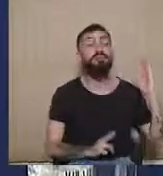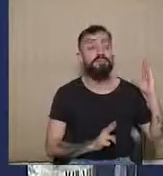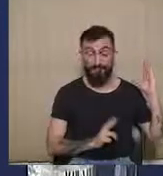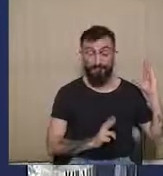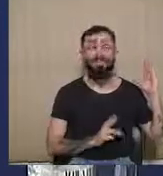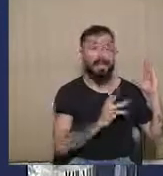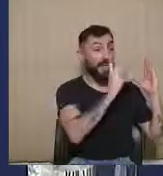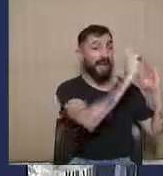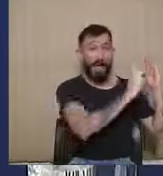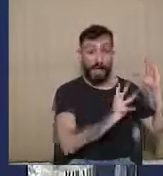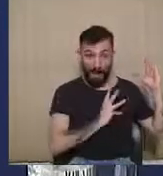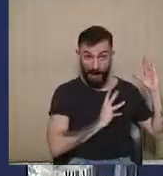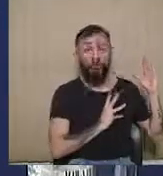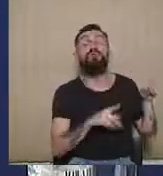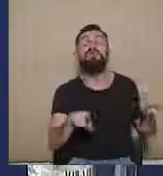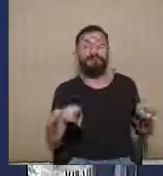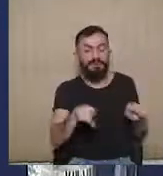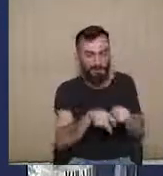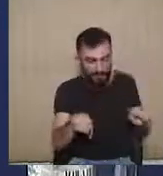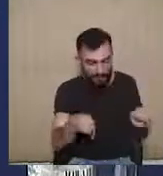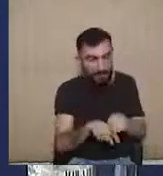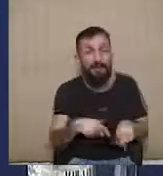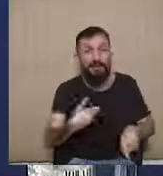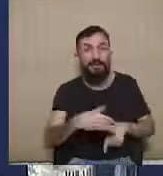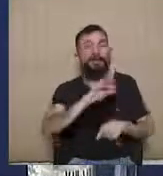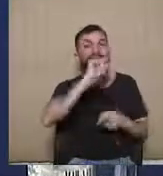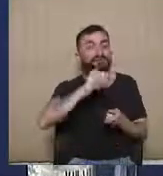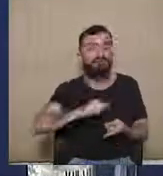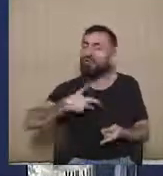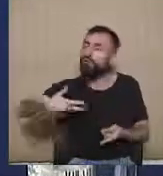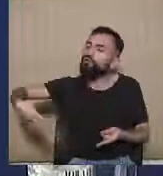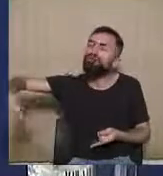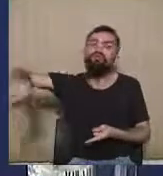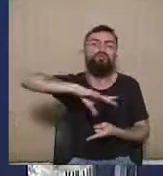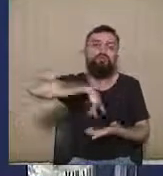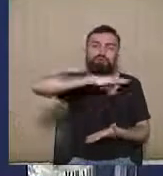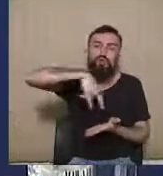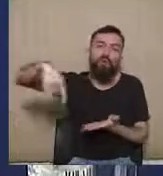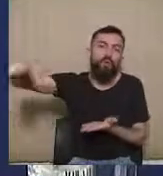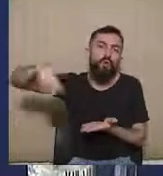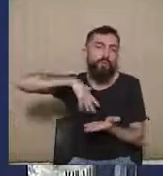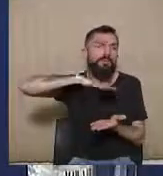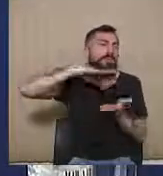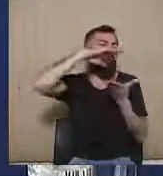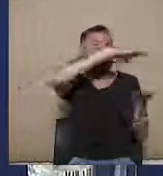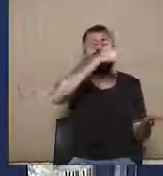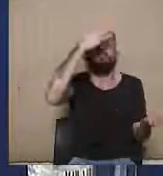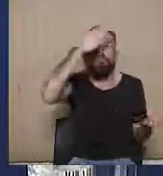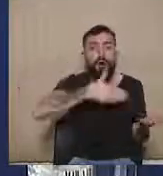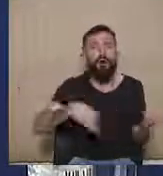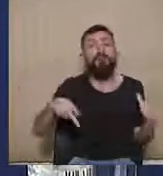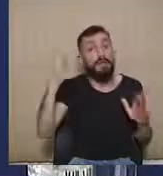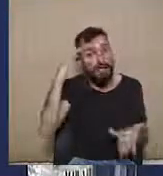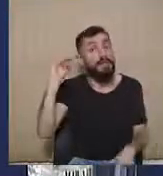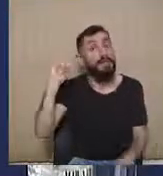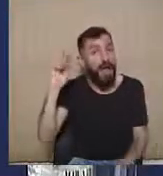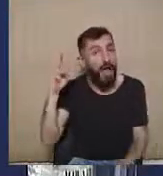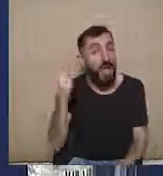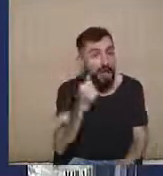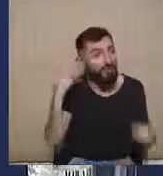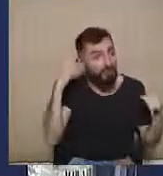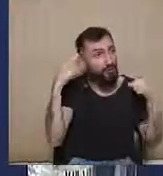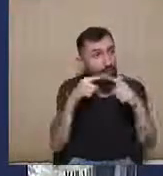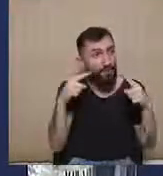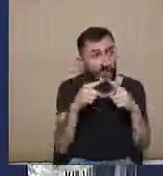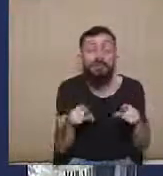vez, deve também, no momento da apresentação da sua contestação, trazer toda a prova documental que ele entende pertinente para o deslinde da questão,